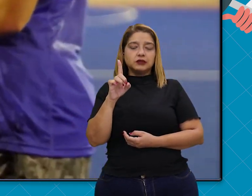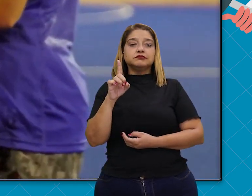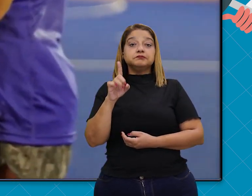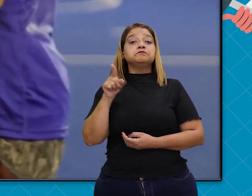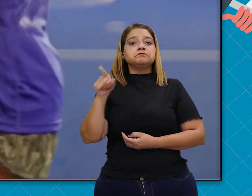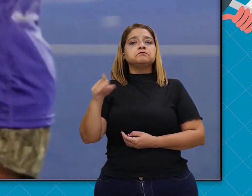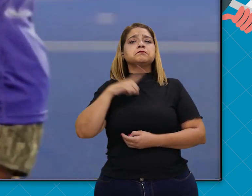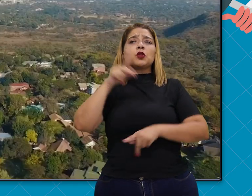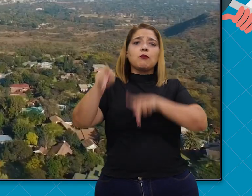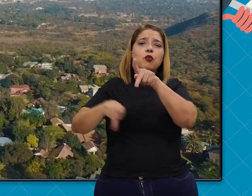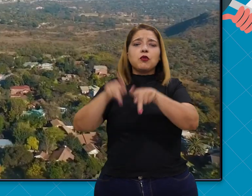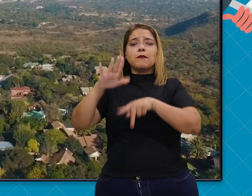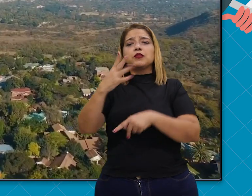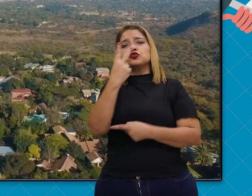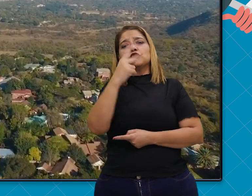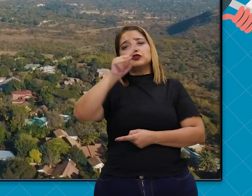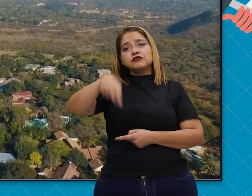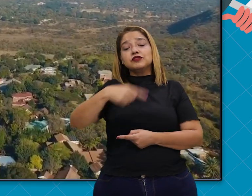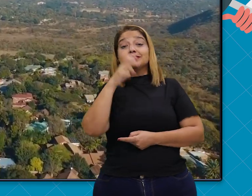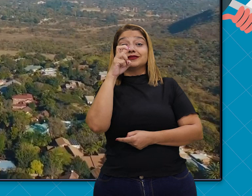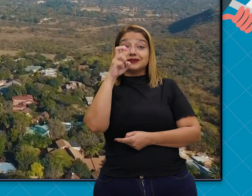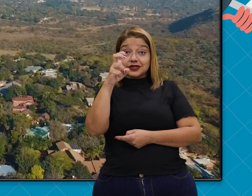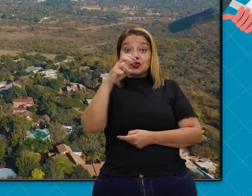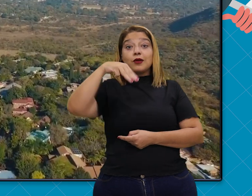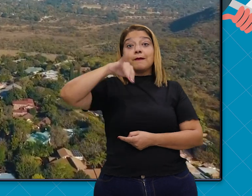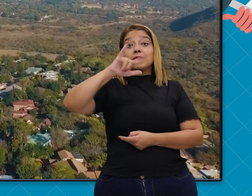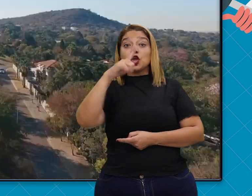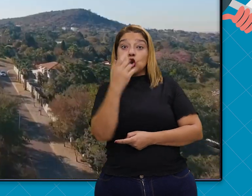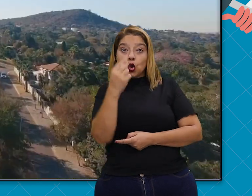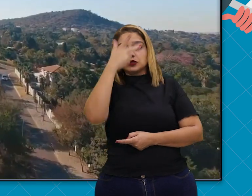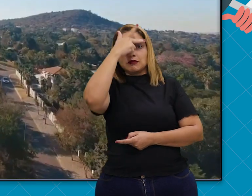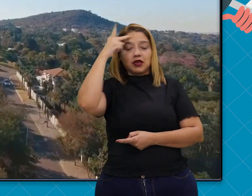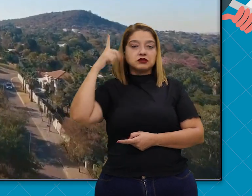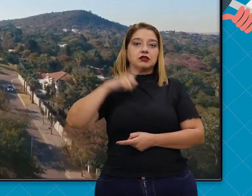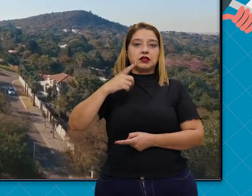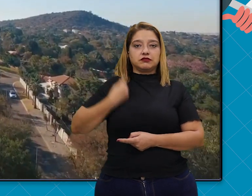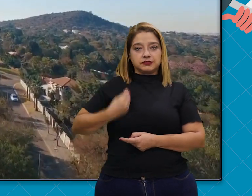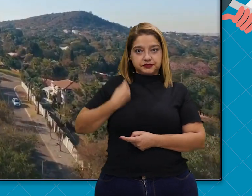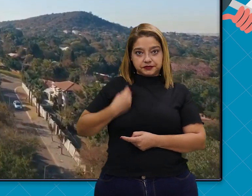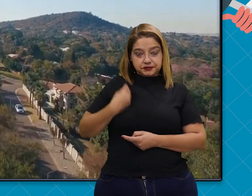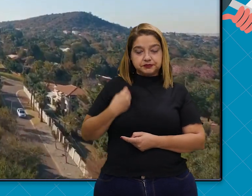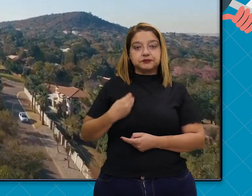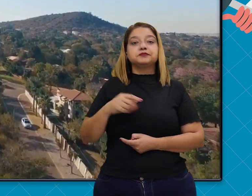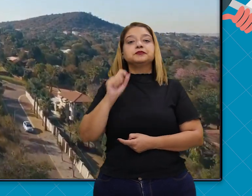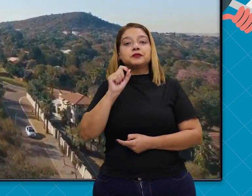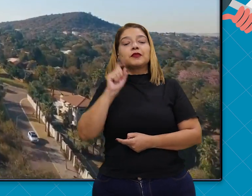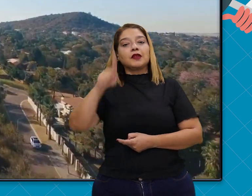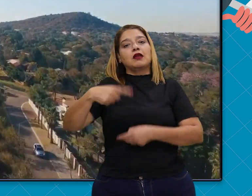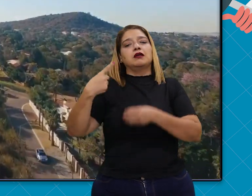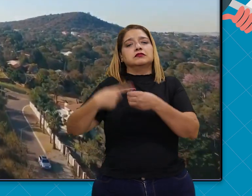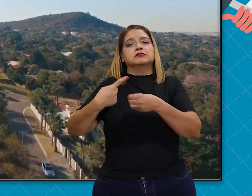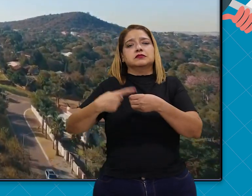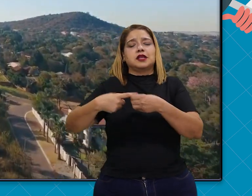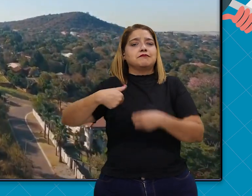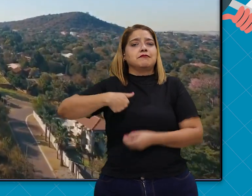2,5 milhões de residentes. Fazendo assim, uma das cidades mais populosas